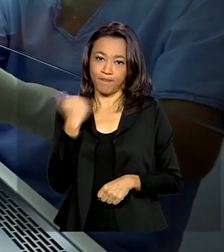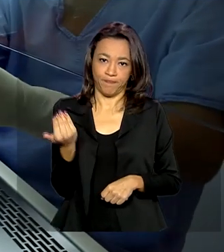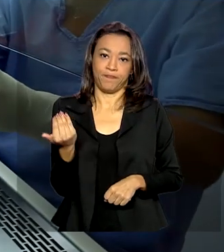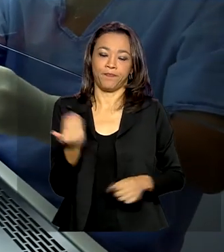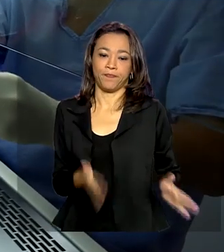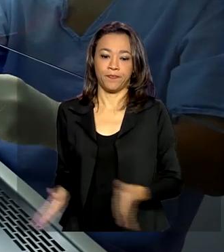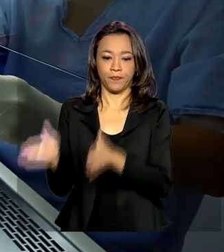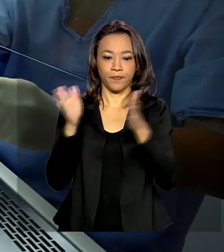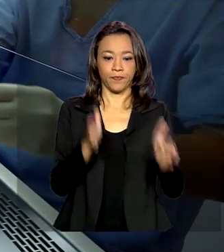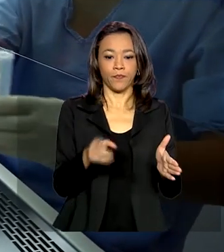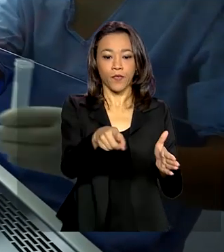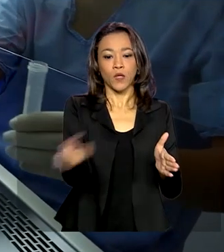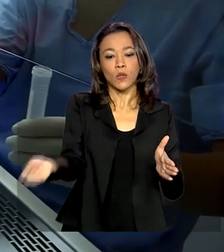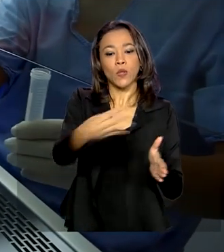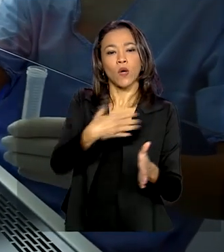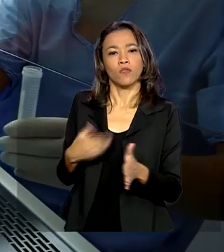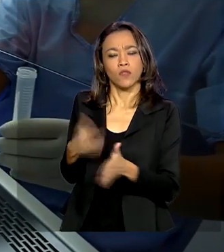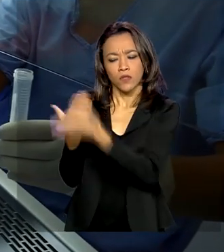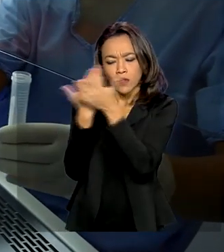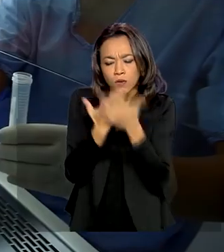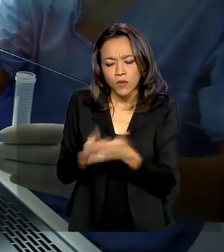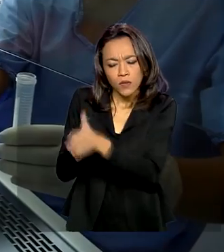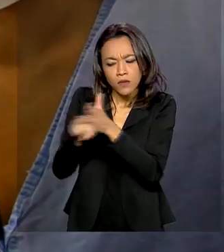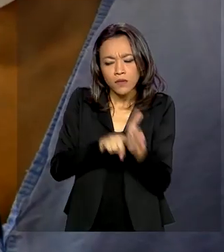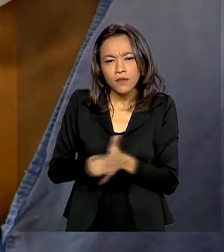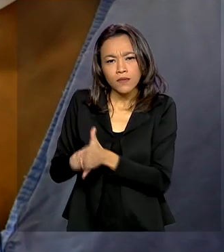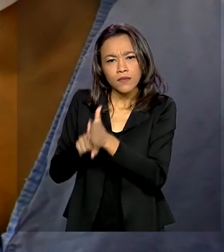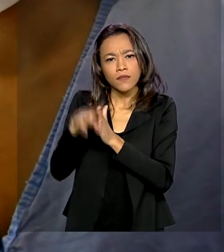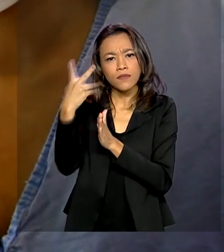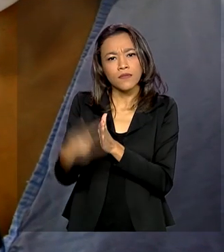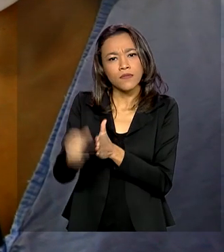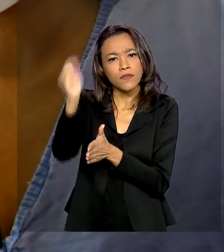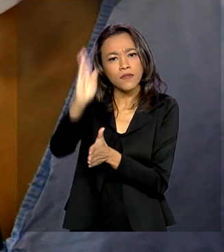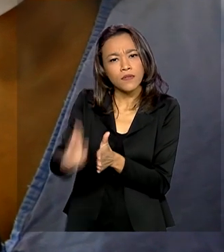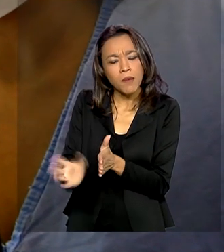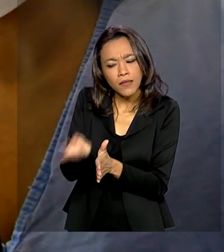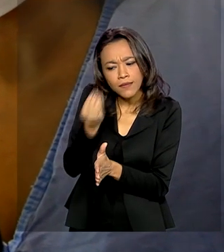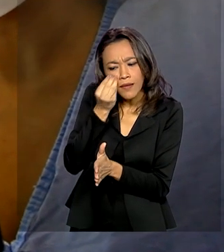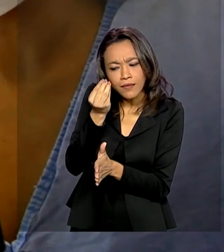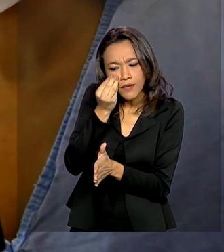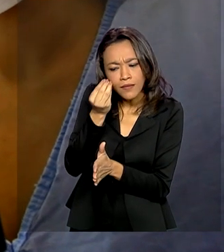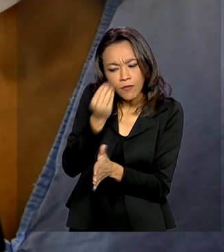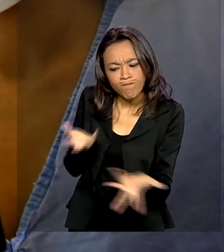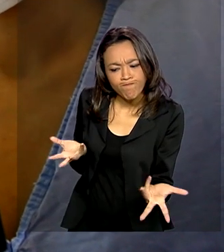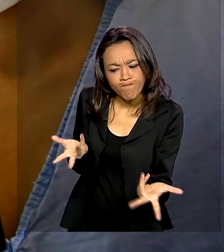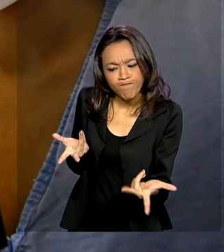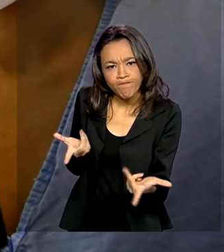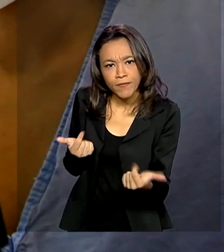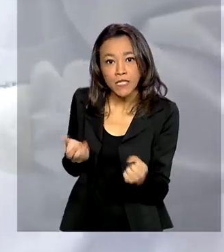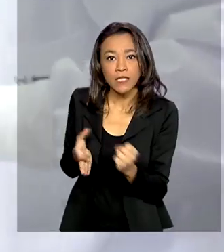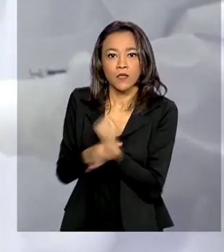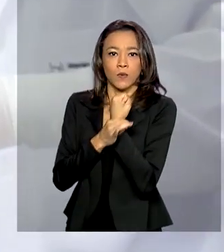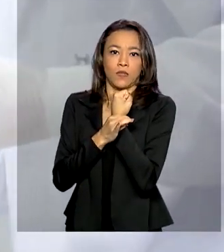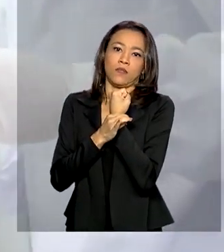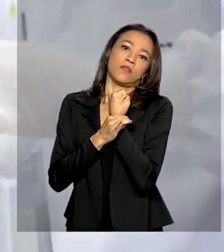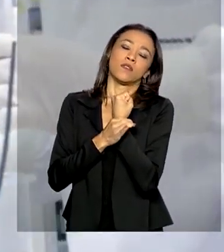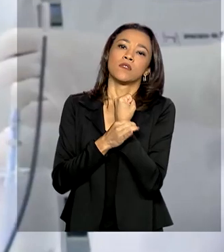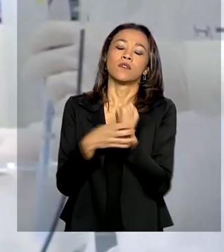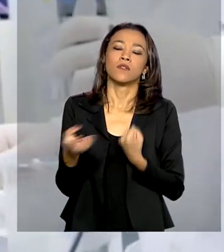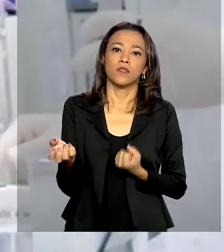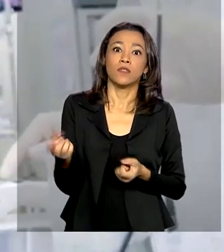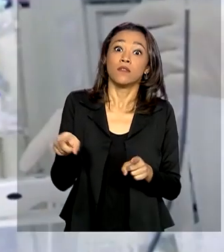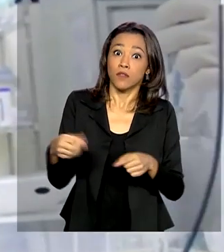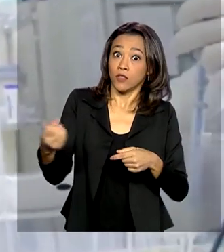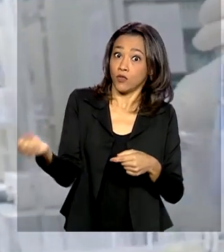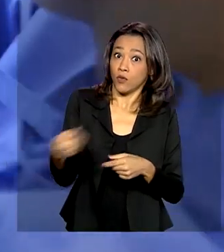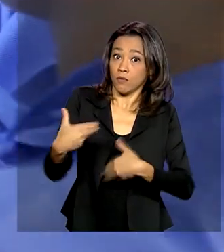Nove estudos estão sendo realizados no país para testar a eficácia e a segurança de novos tratamentos contra a covid